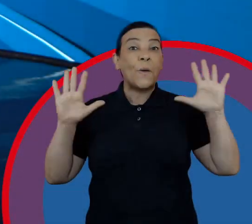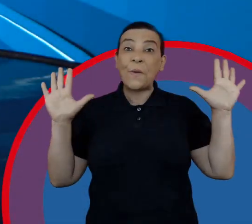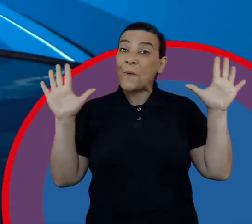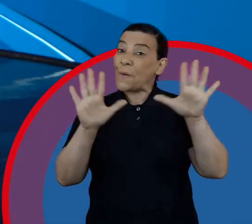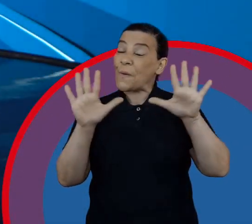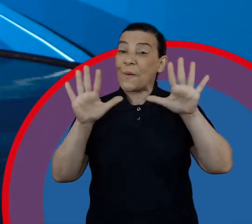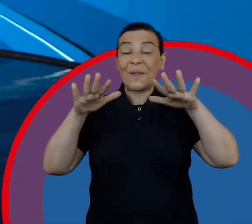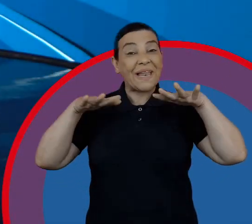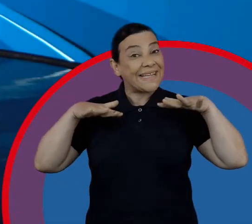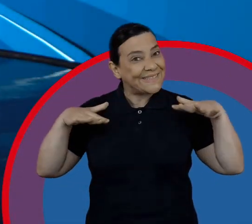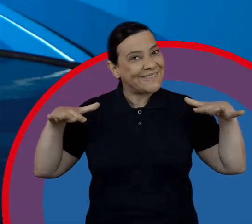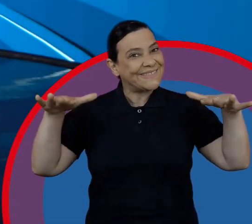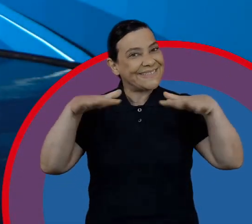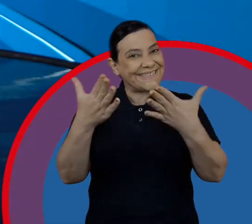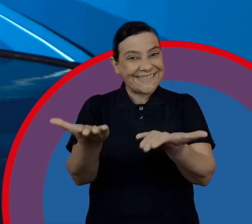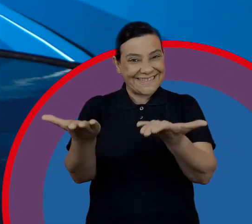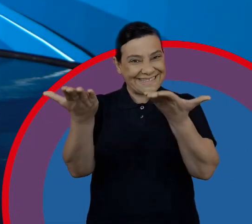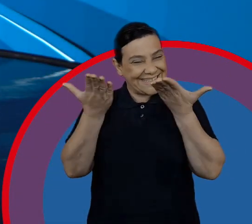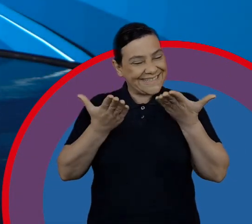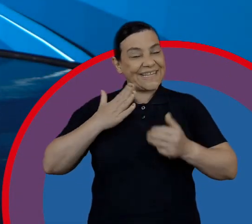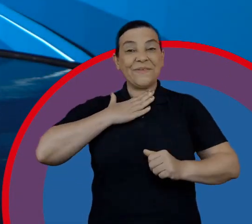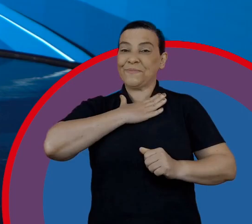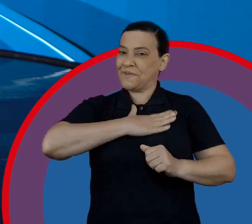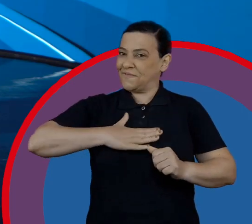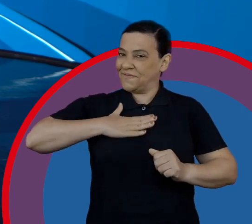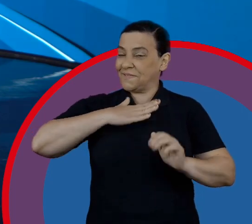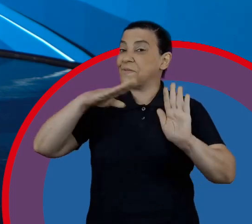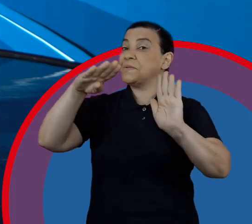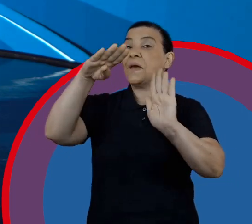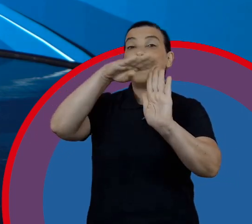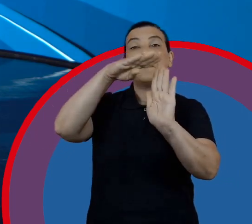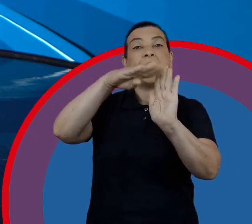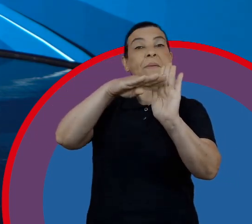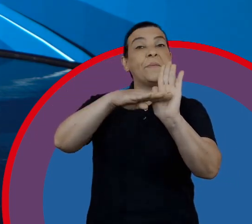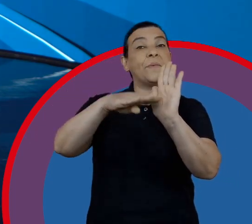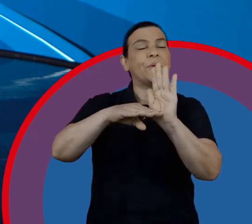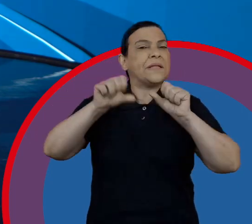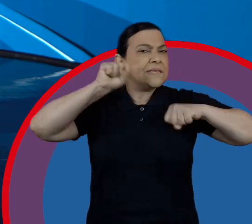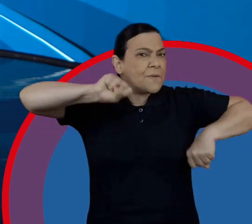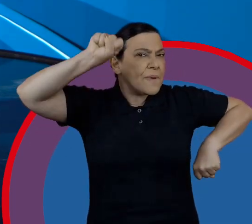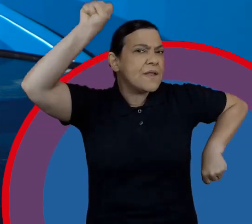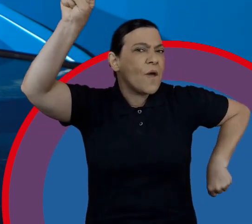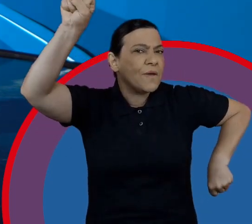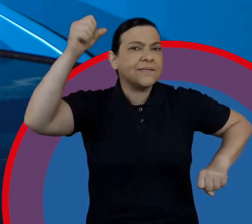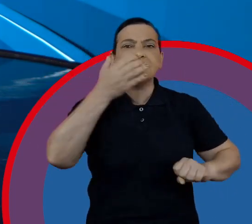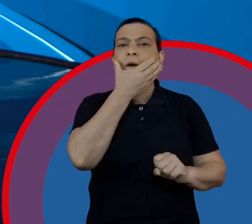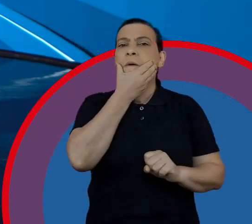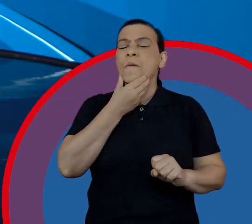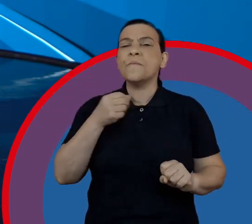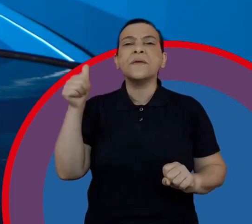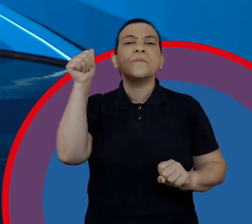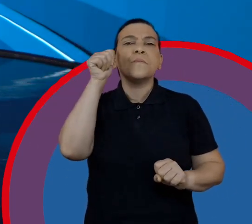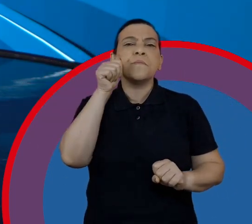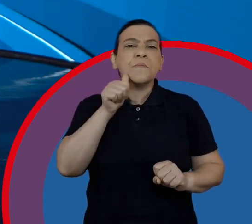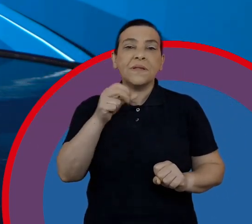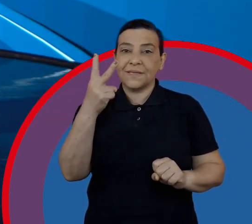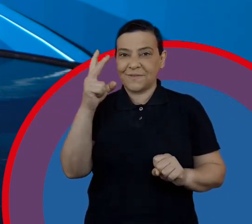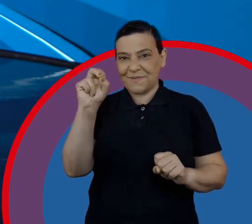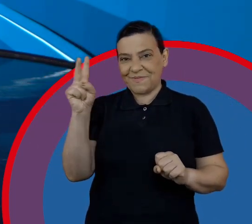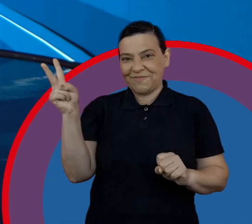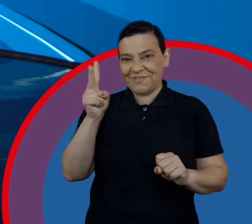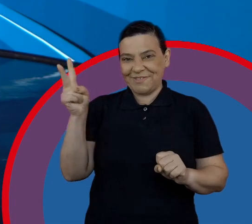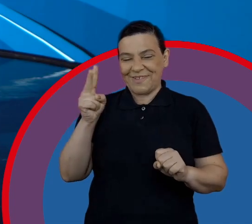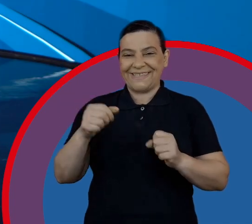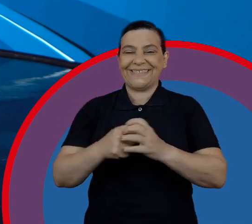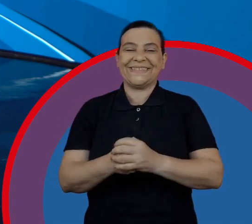Olá a todas e todos, sejam muito bem-vindos ao programa Super-Heroi e Super-Heroína